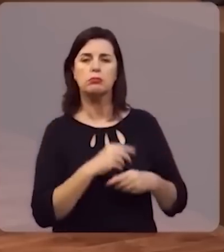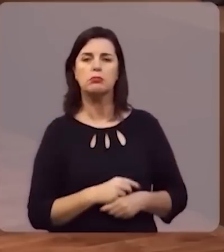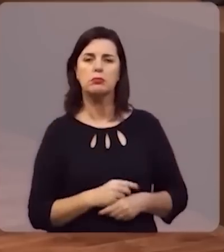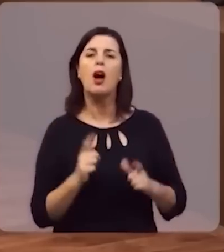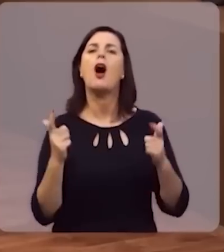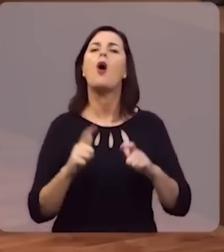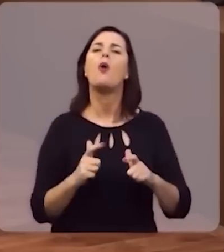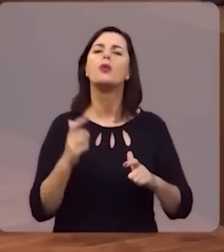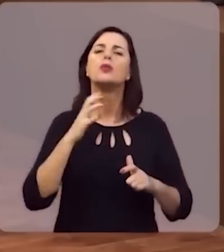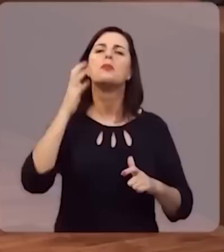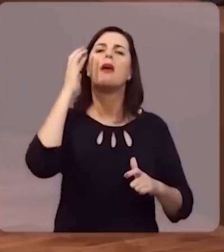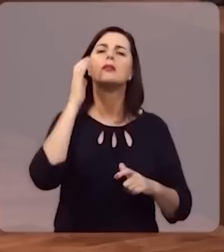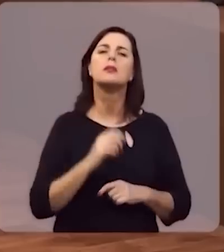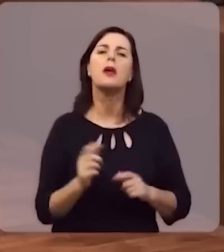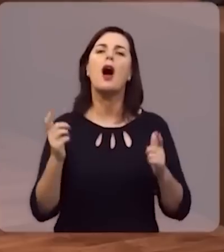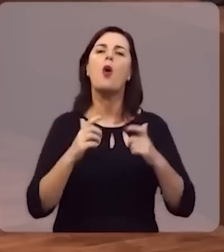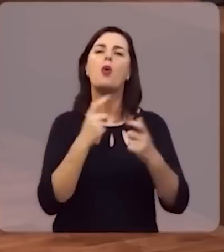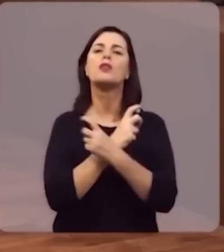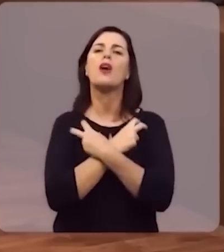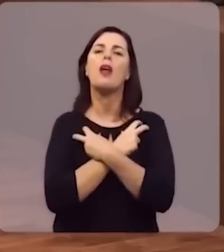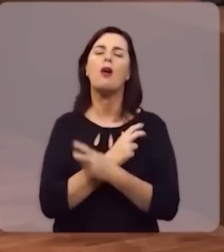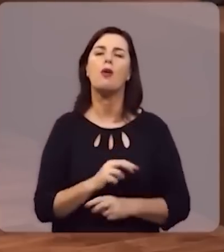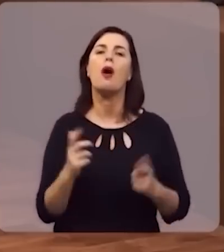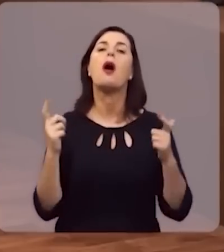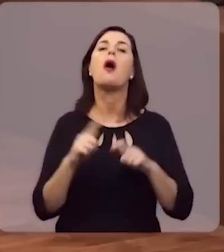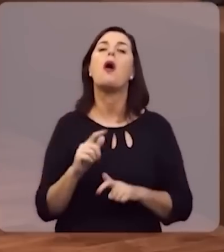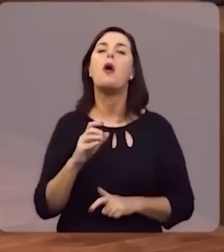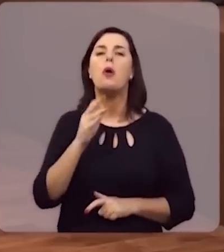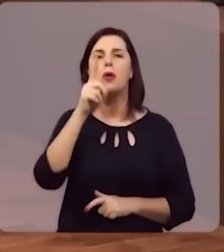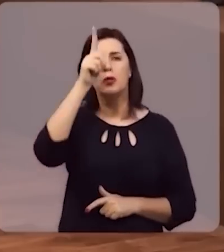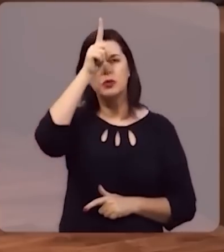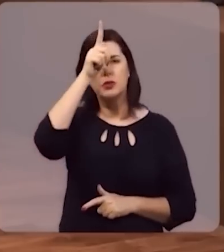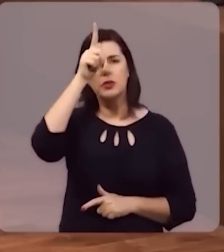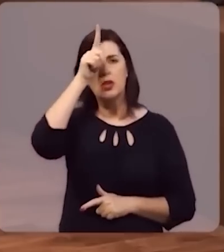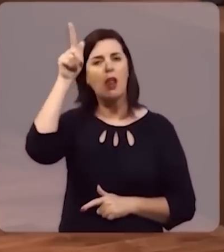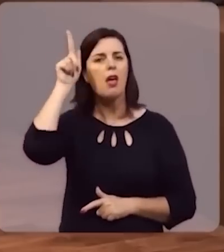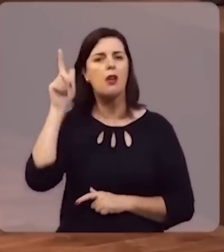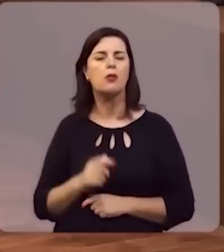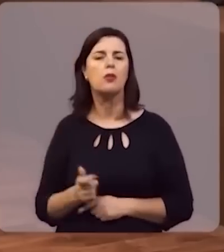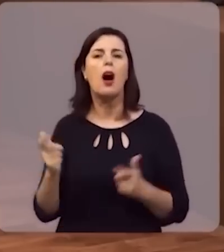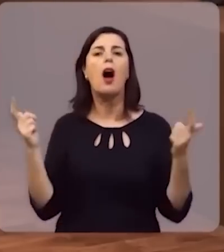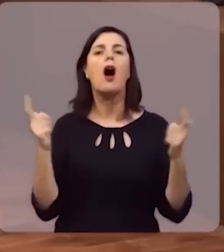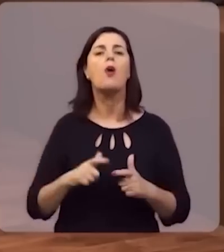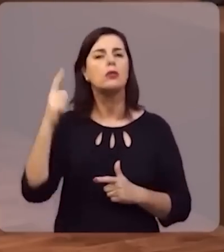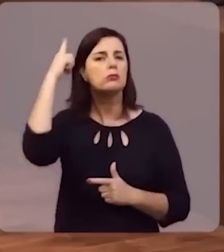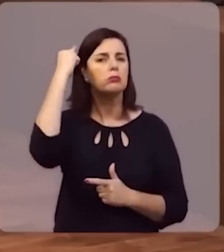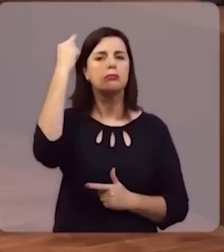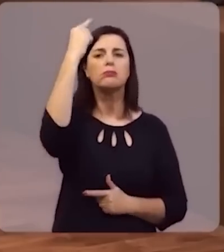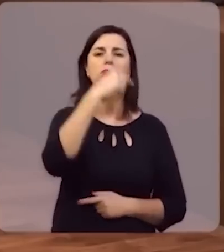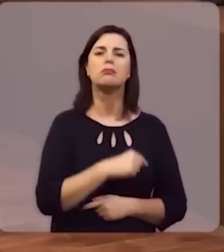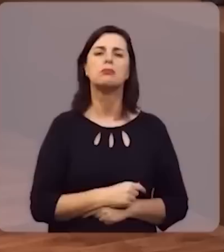estão esses príncipes? Onde estão os faraós? Onde estão os Césares de Roma? Onde estão os grandes deste mundo?